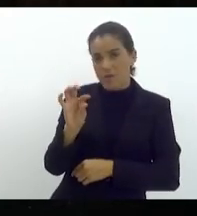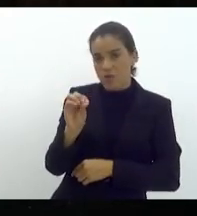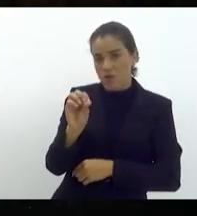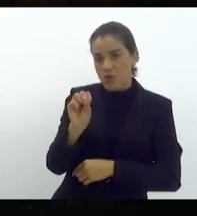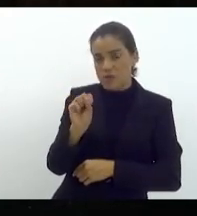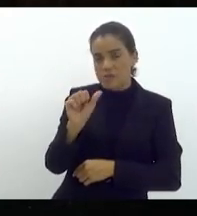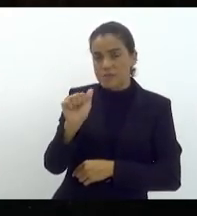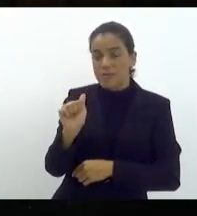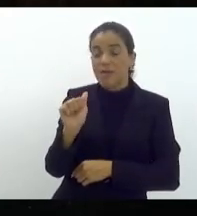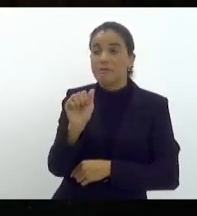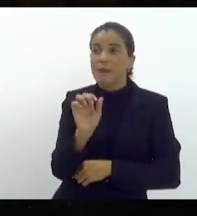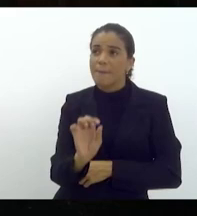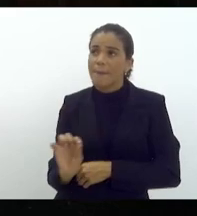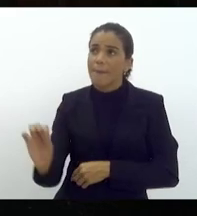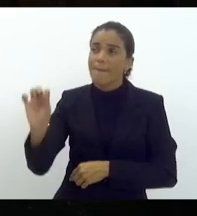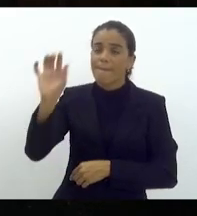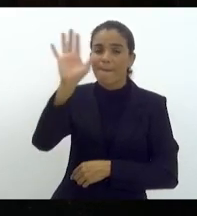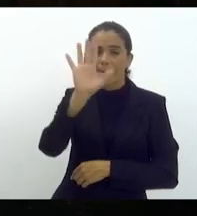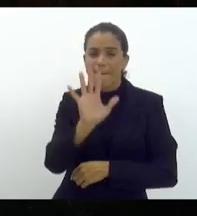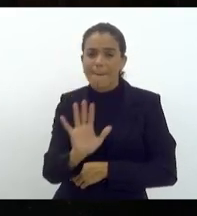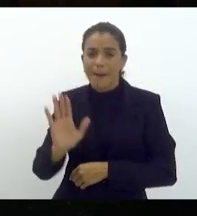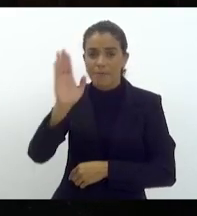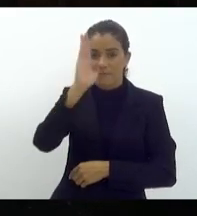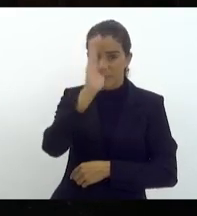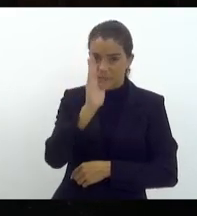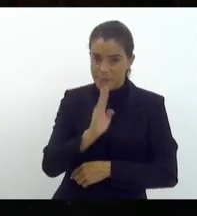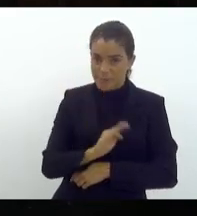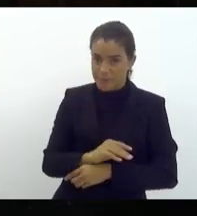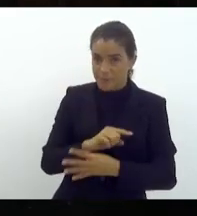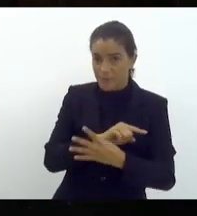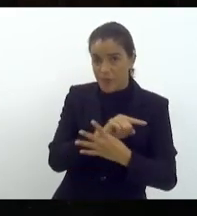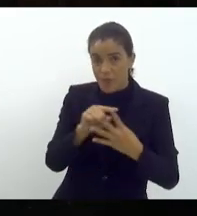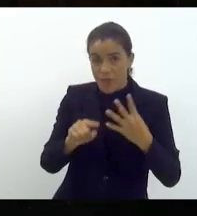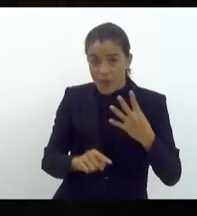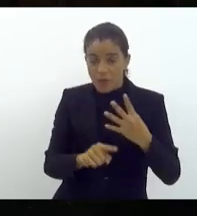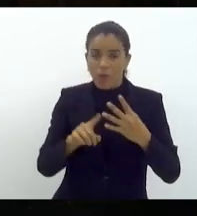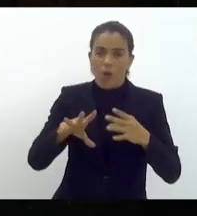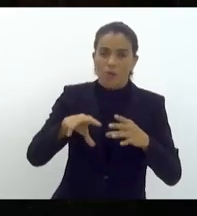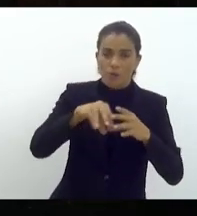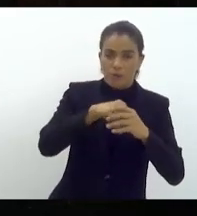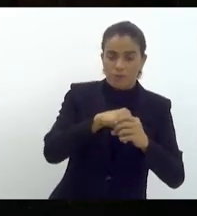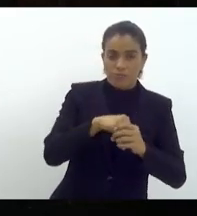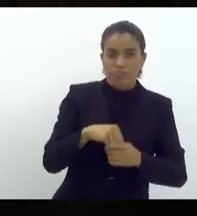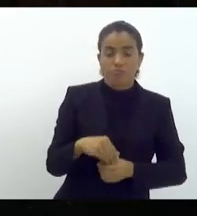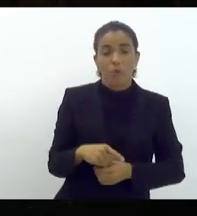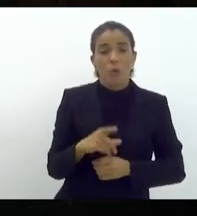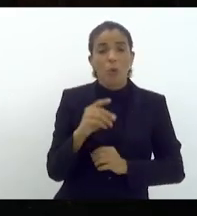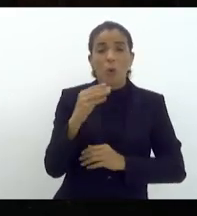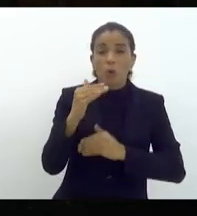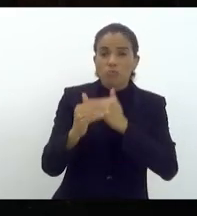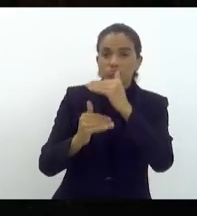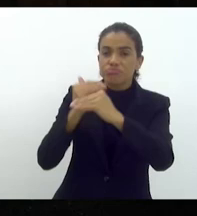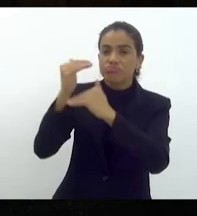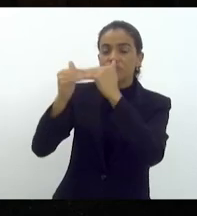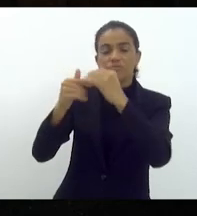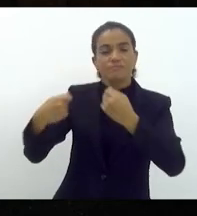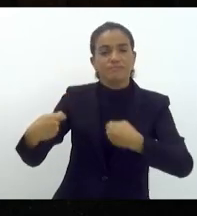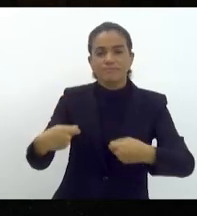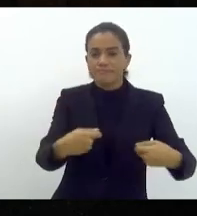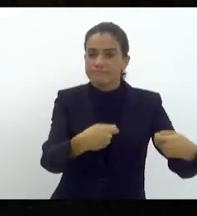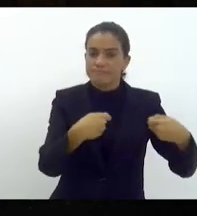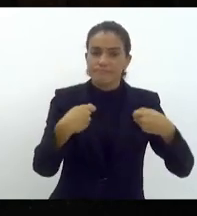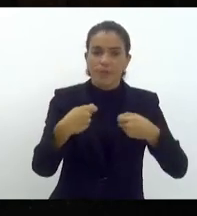fortalecimento dos quadros componentes. O sucesso do plano continua dependendo do alto nível